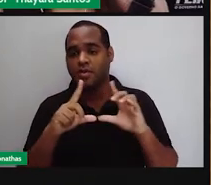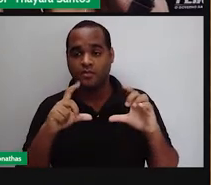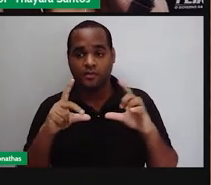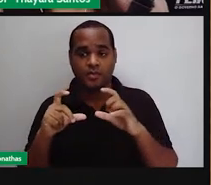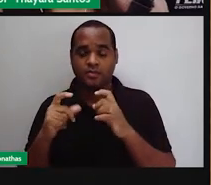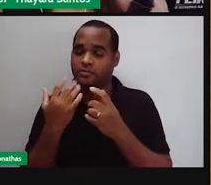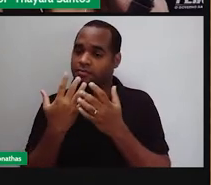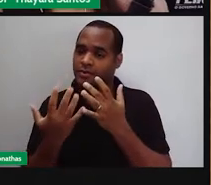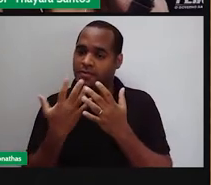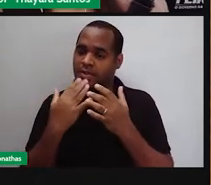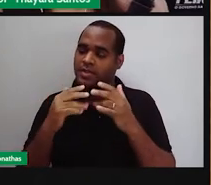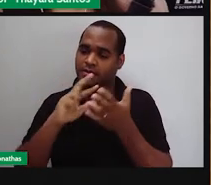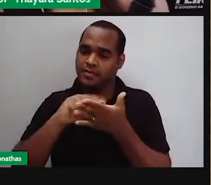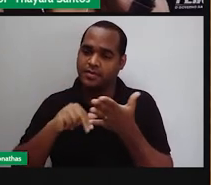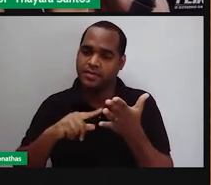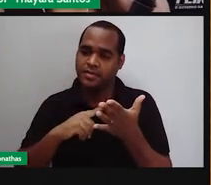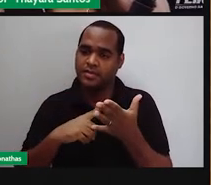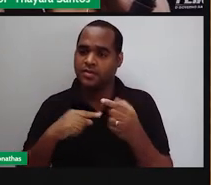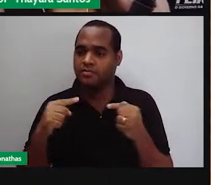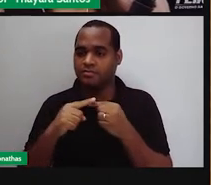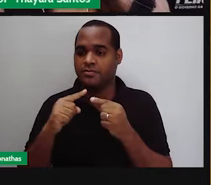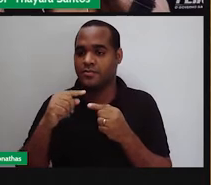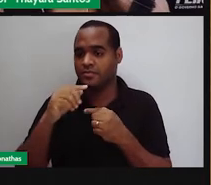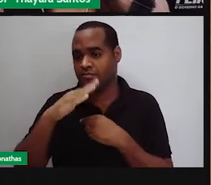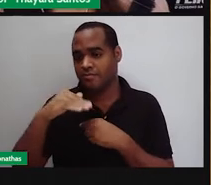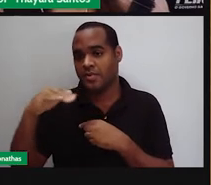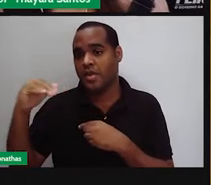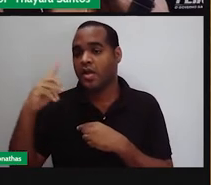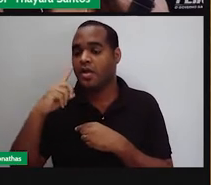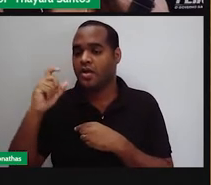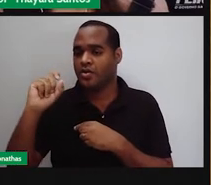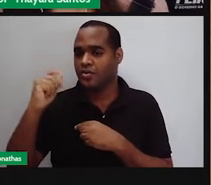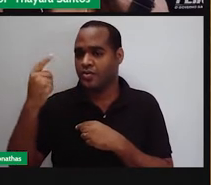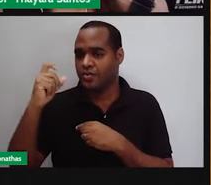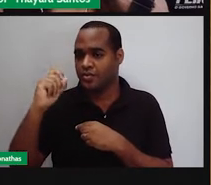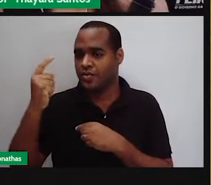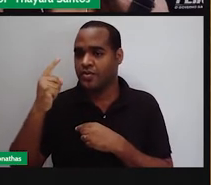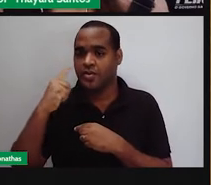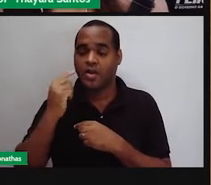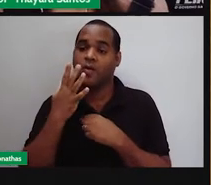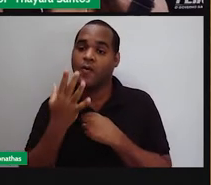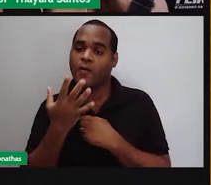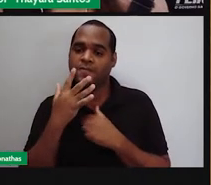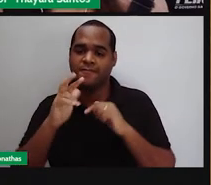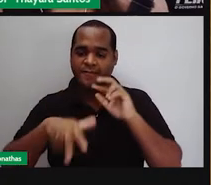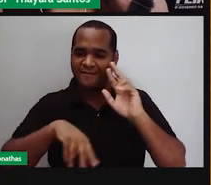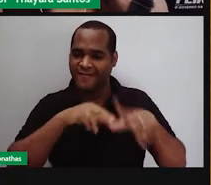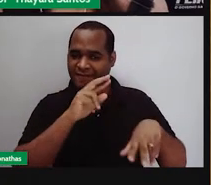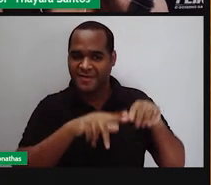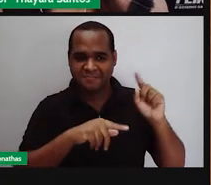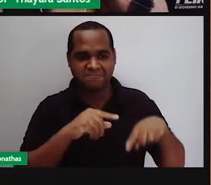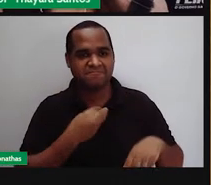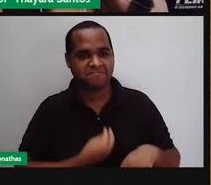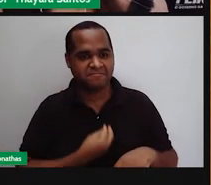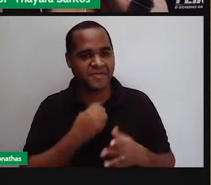por diferentes comprimentos de onda de luz visível, que auxiliam na percepção de cores diferentes.